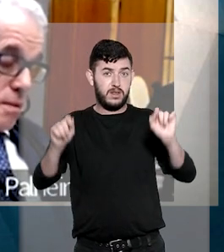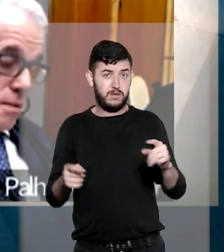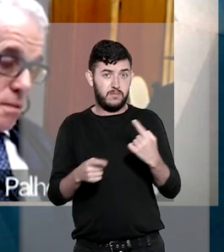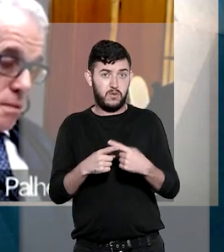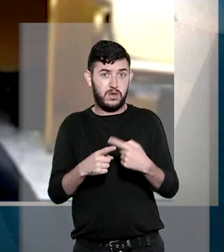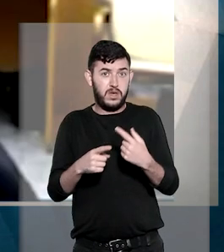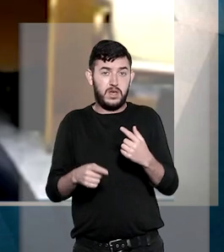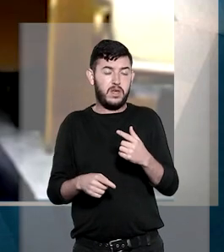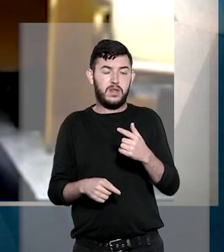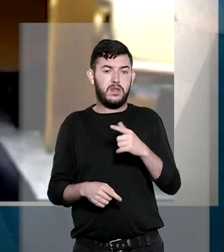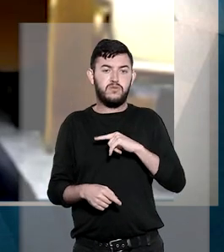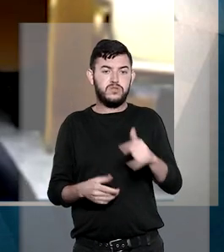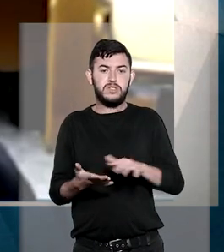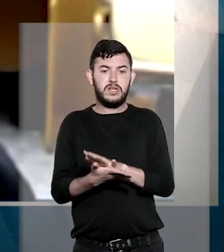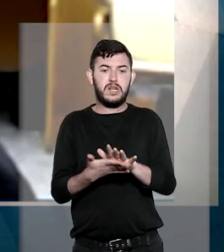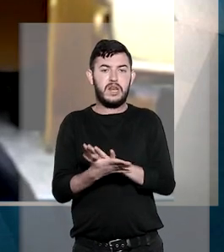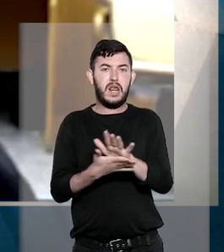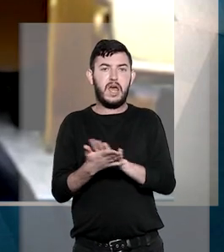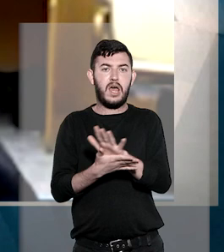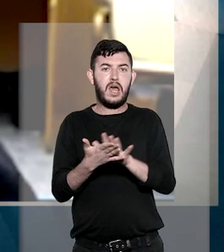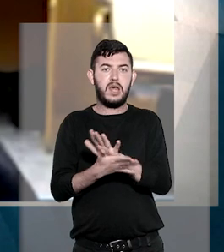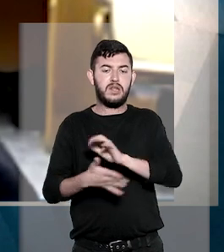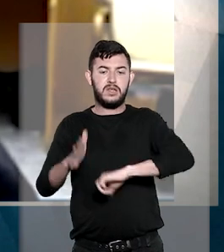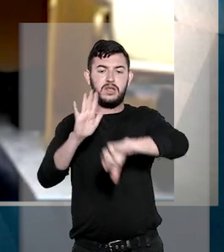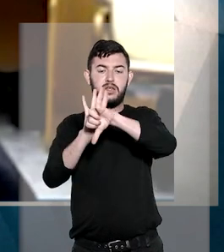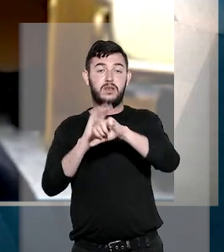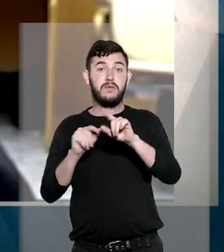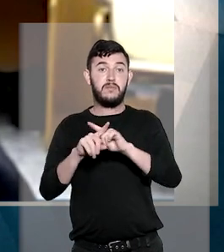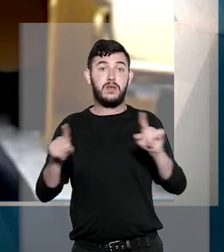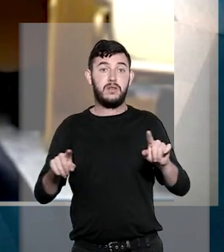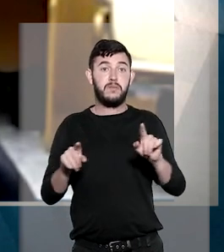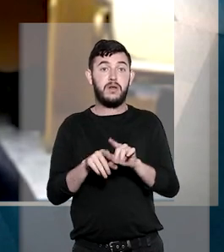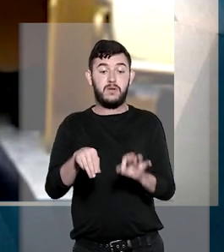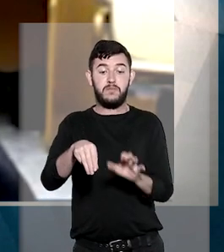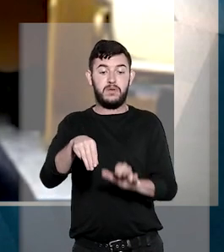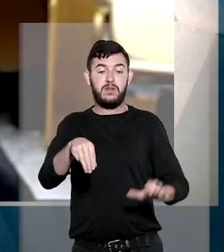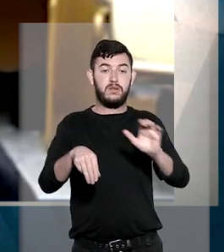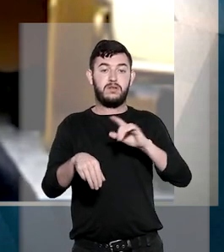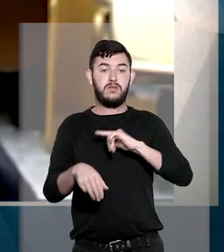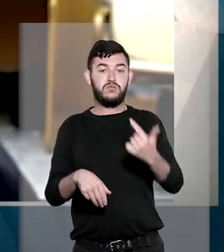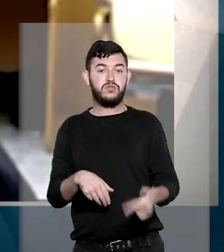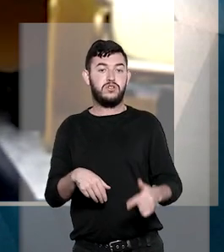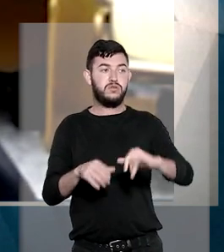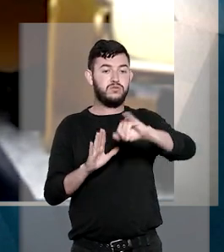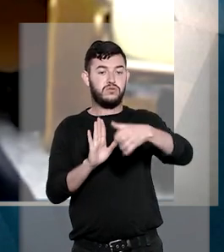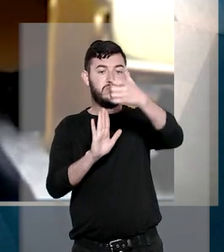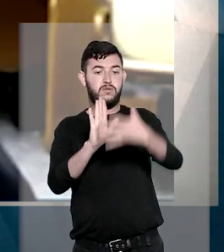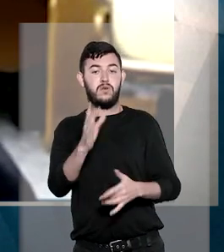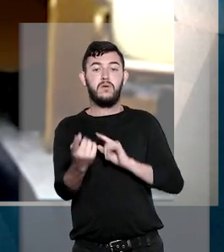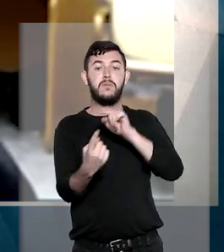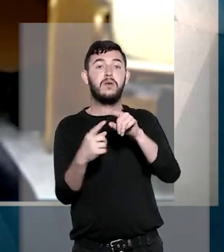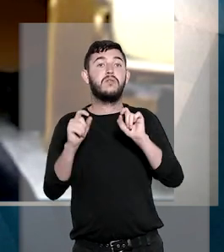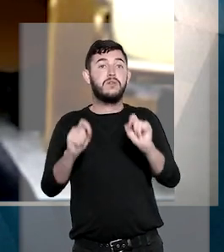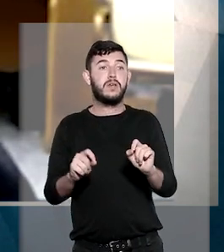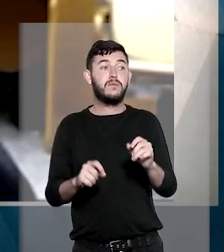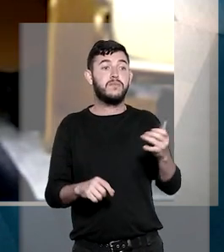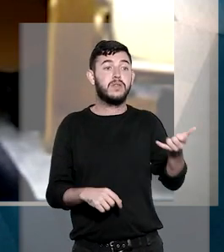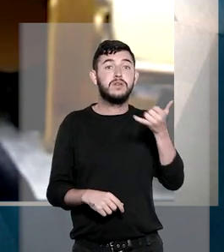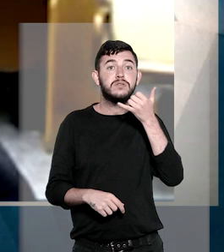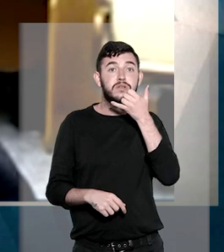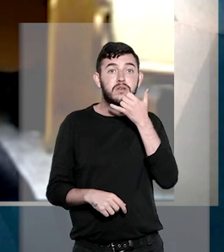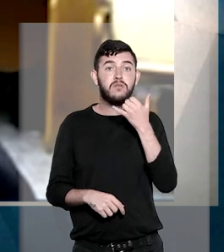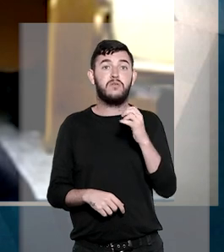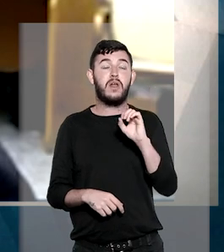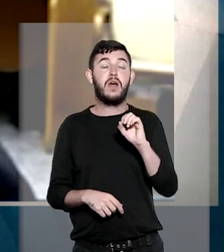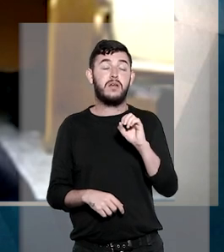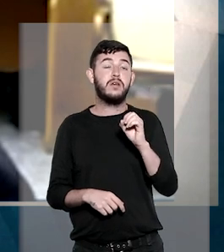até então. Para o ministro, não havia justificativa idônea, nem mesmo para prender o celular do réu, muito menos para